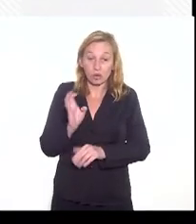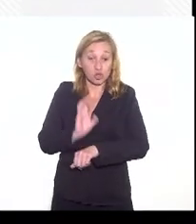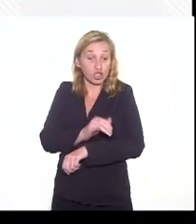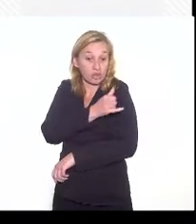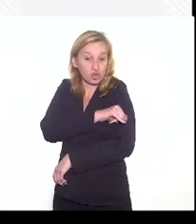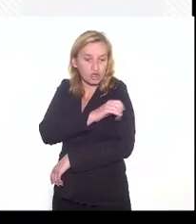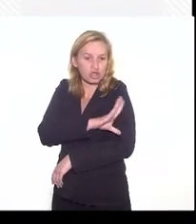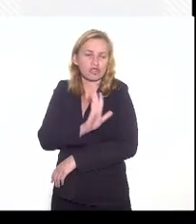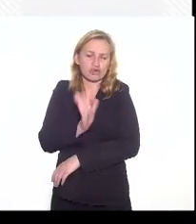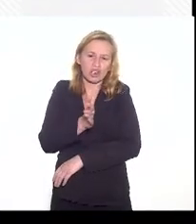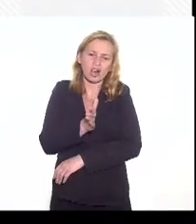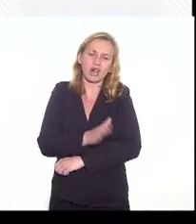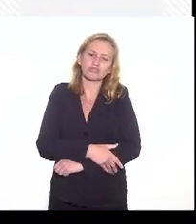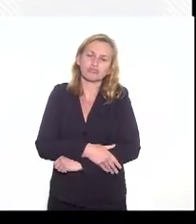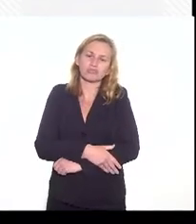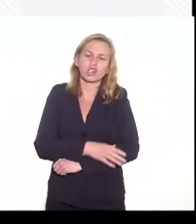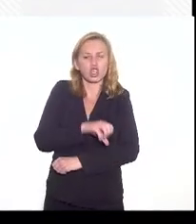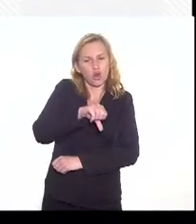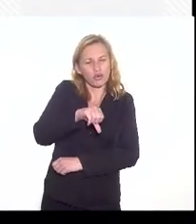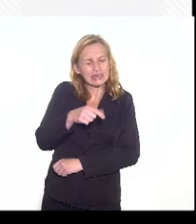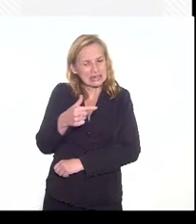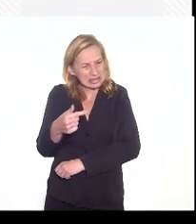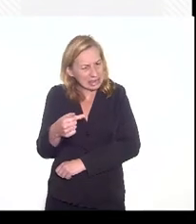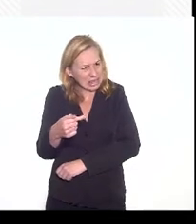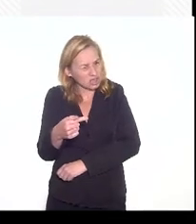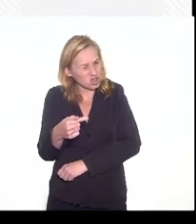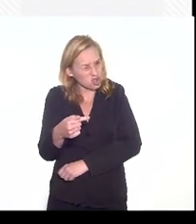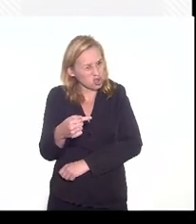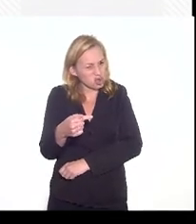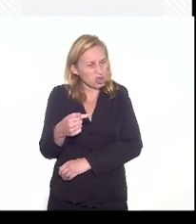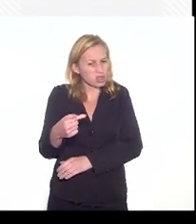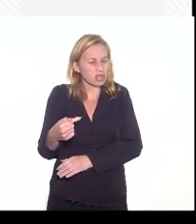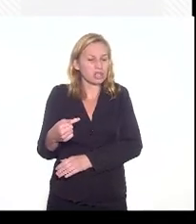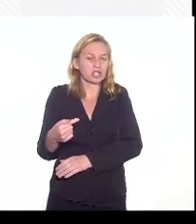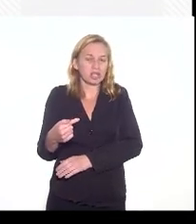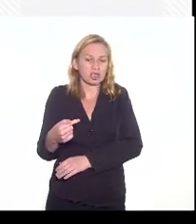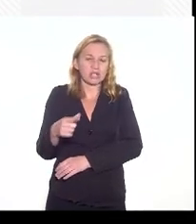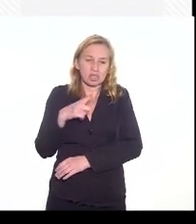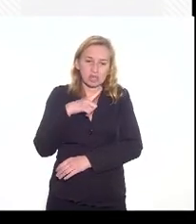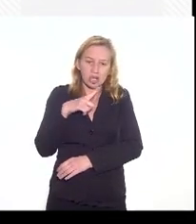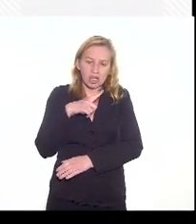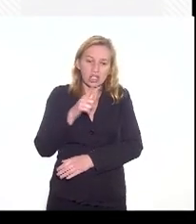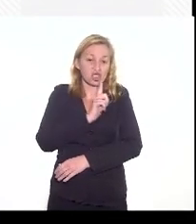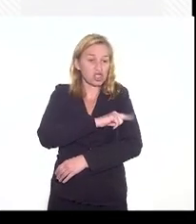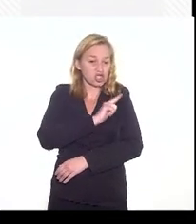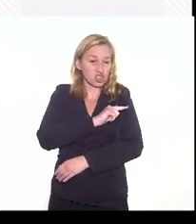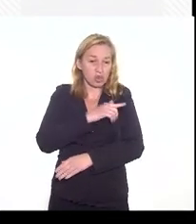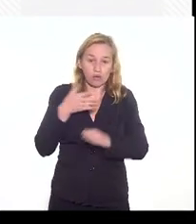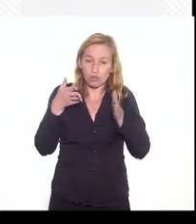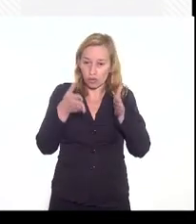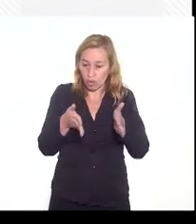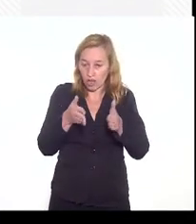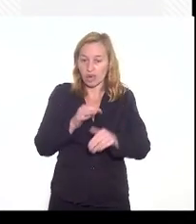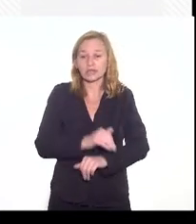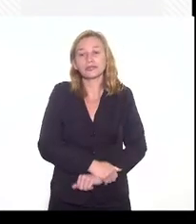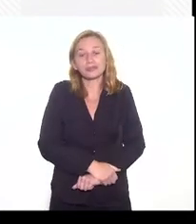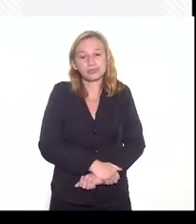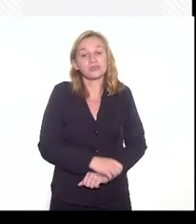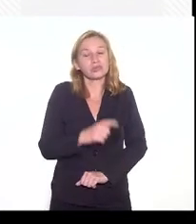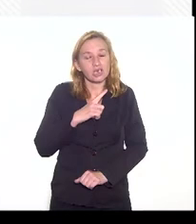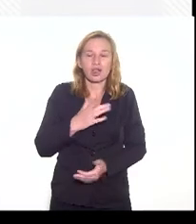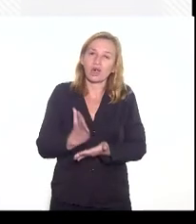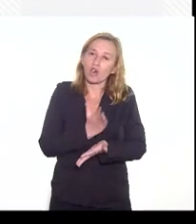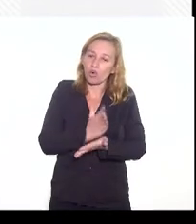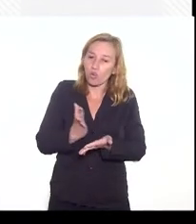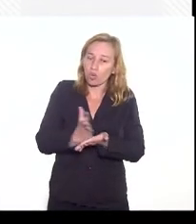Janeiro já desde 97 adota a gestão centralizada, que tem alguns